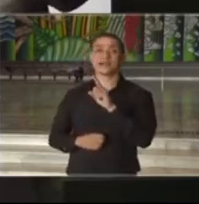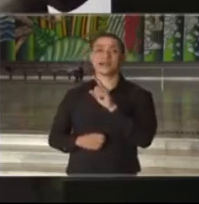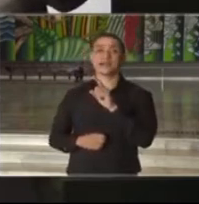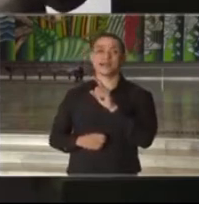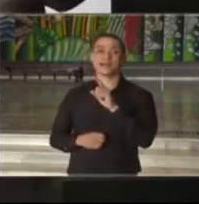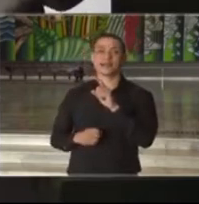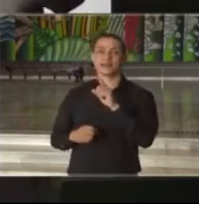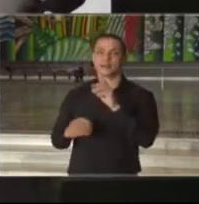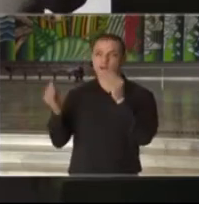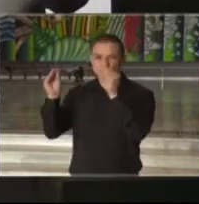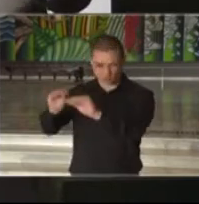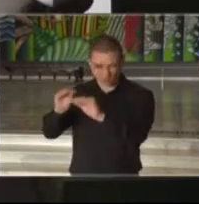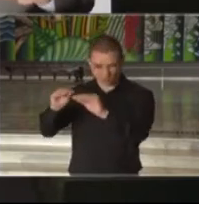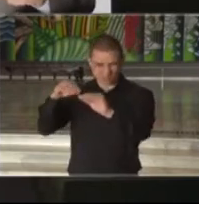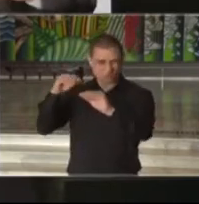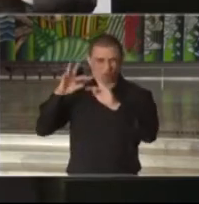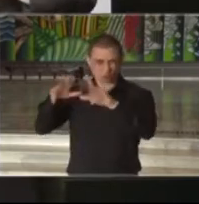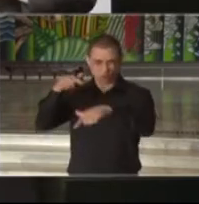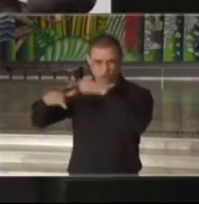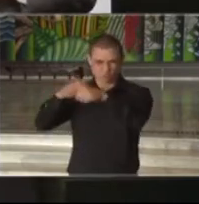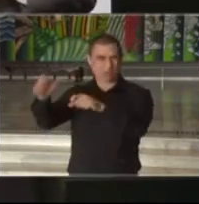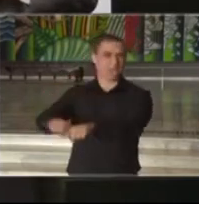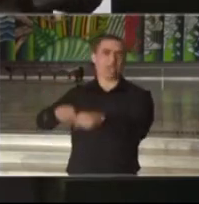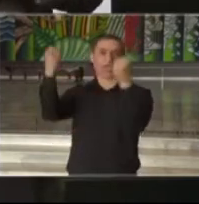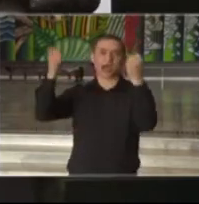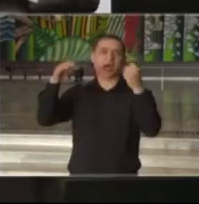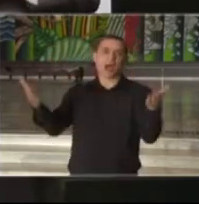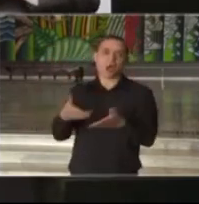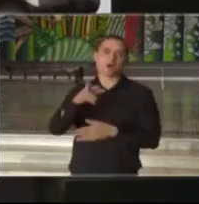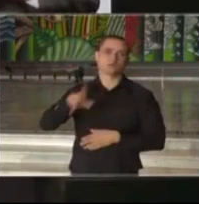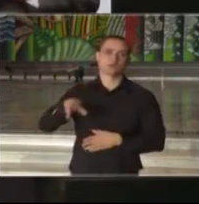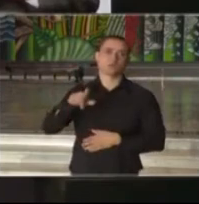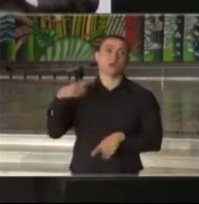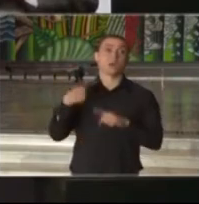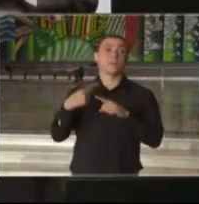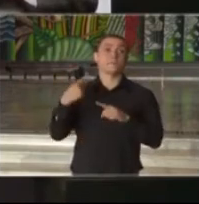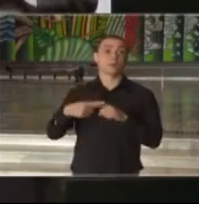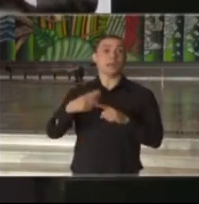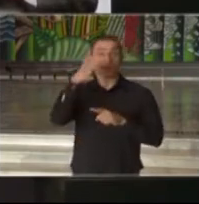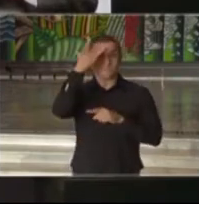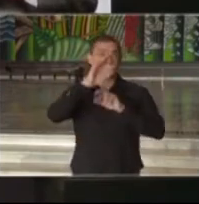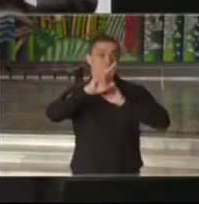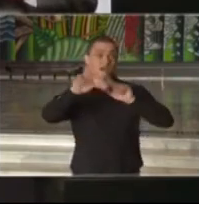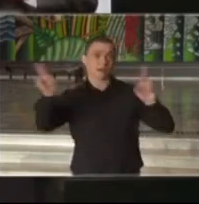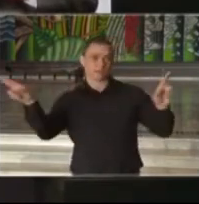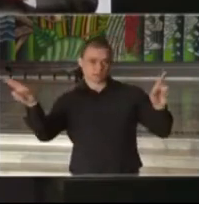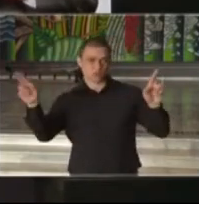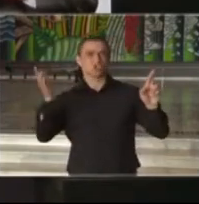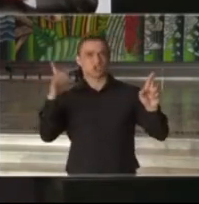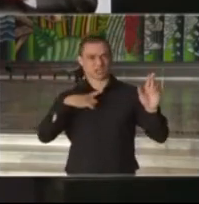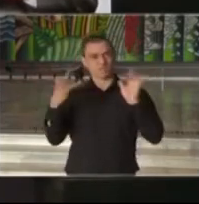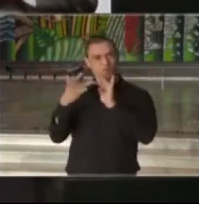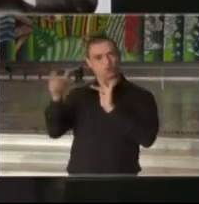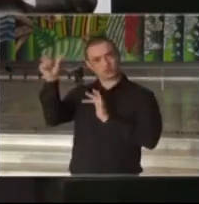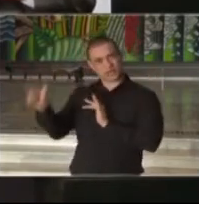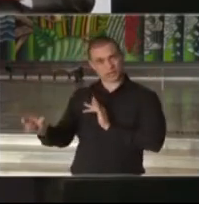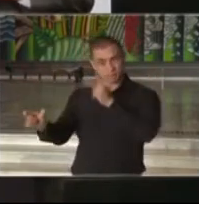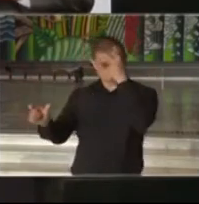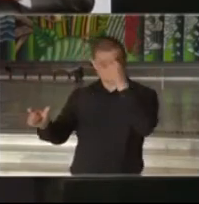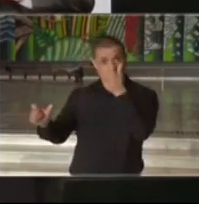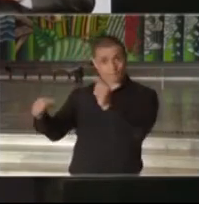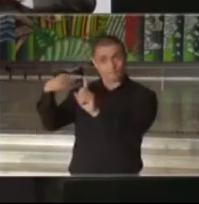em risco de colapso por causa disso. Por quê? Porque uma série de pessoas que tiveram contato com pessoas